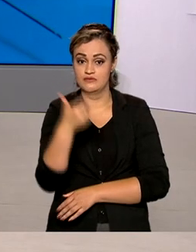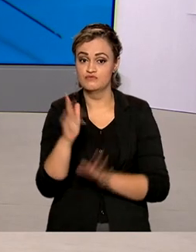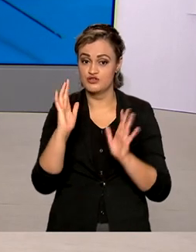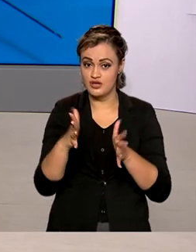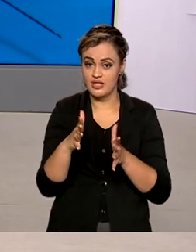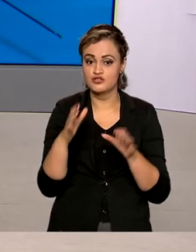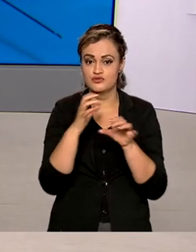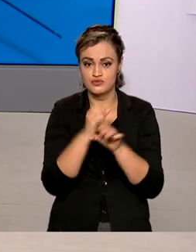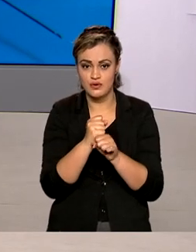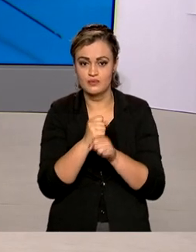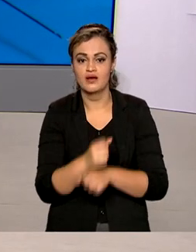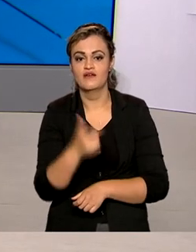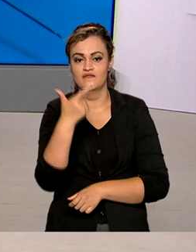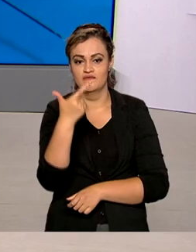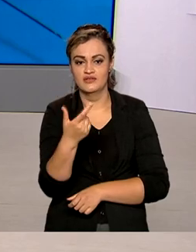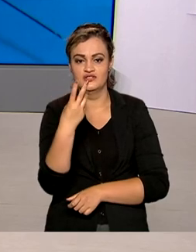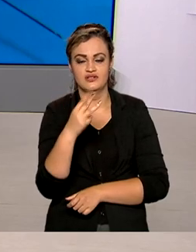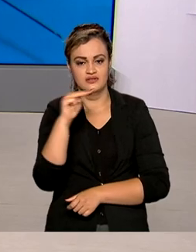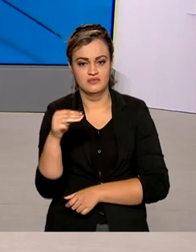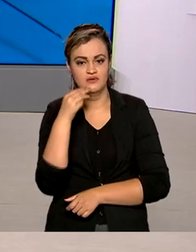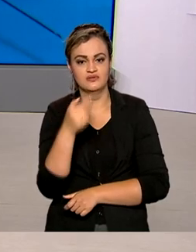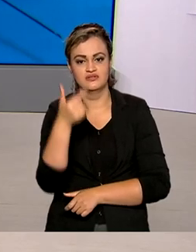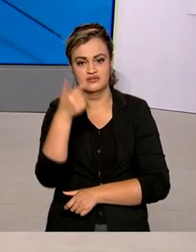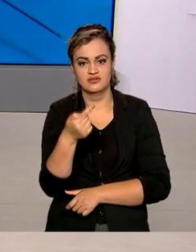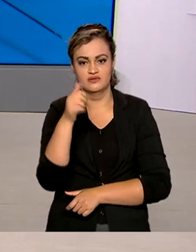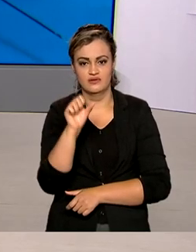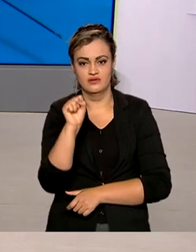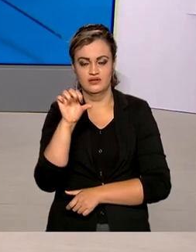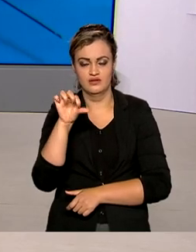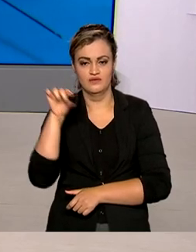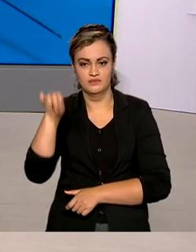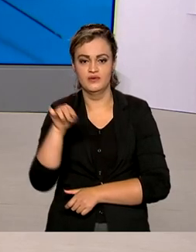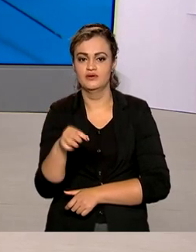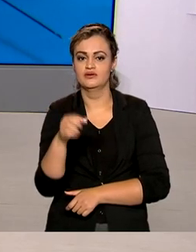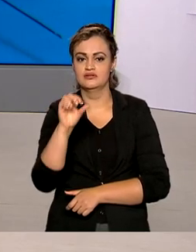segunda dose já são 23 milhões 789 mil e 7.